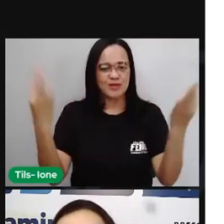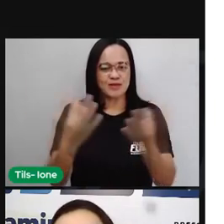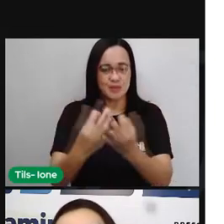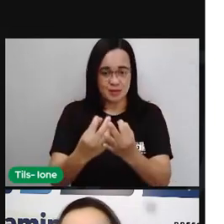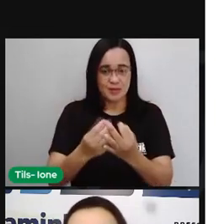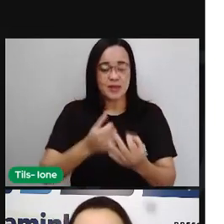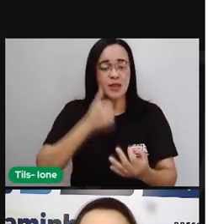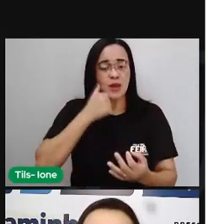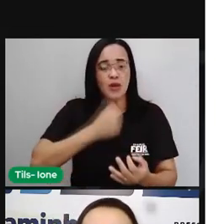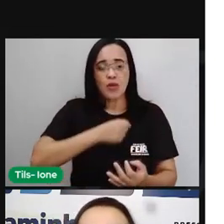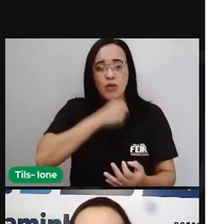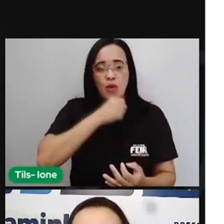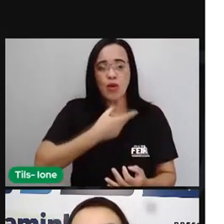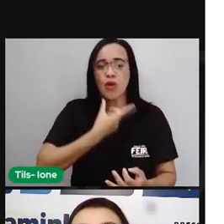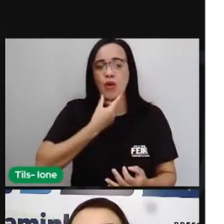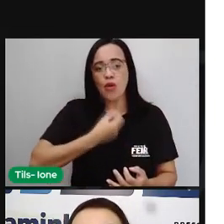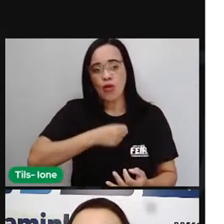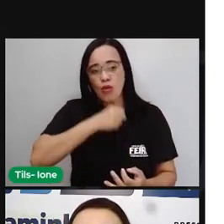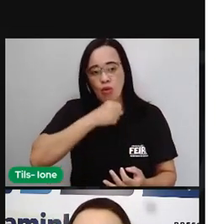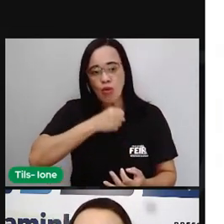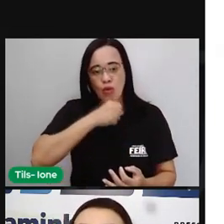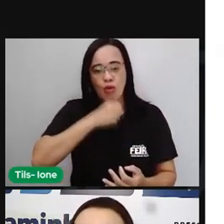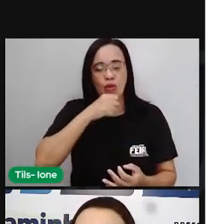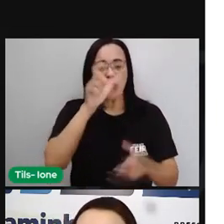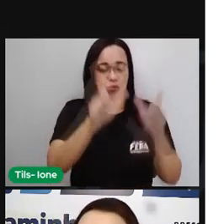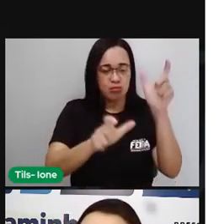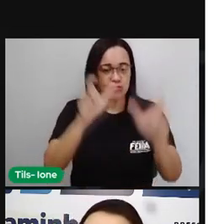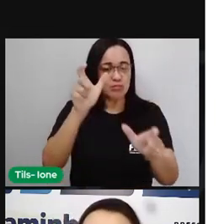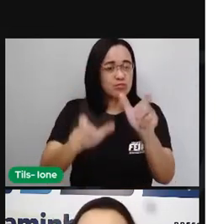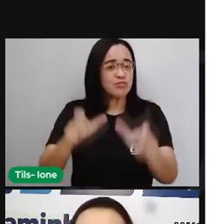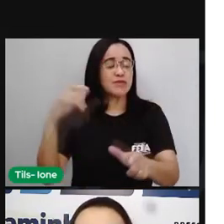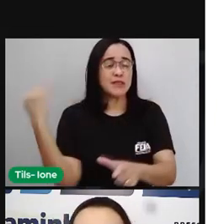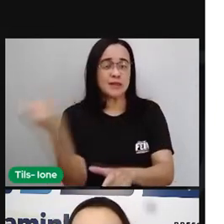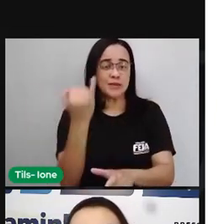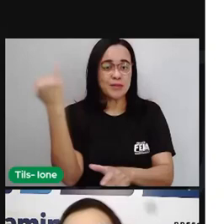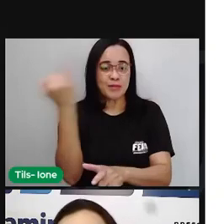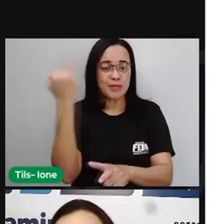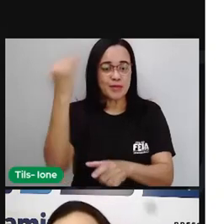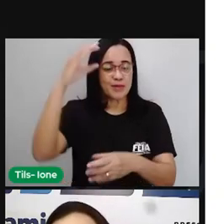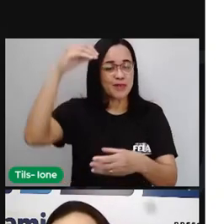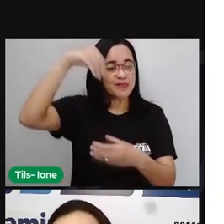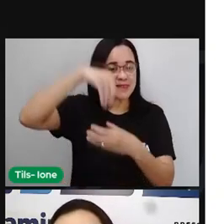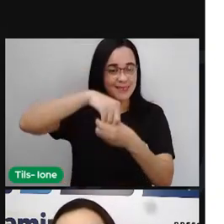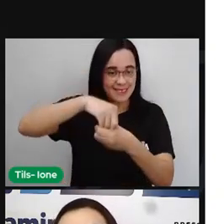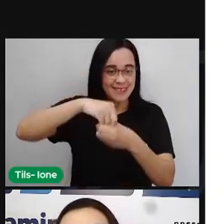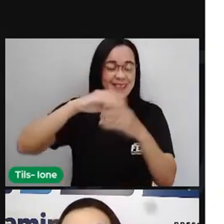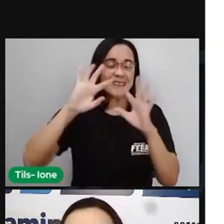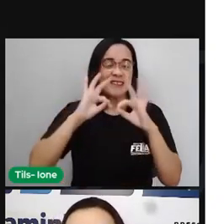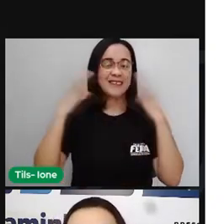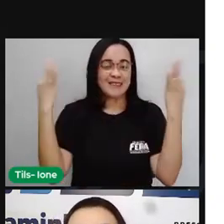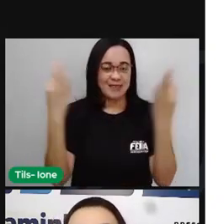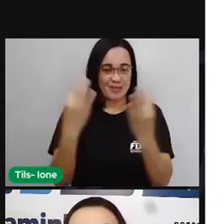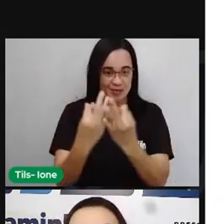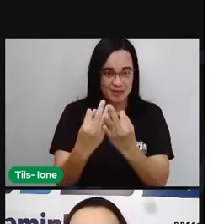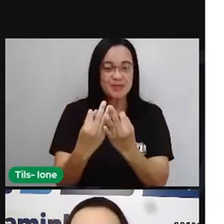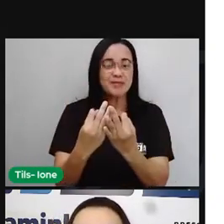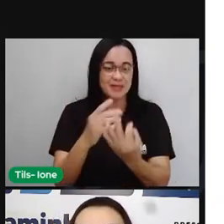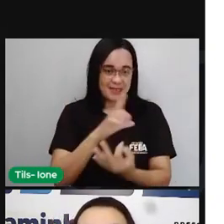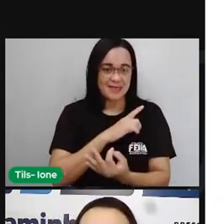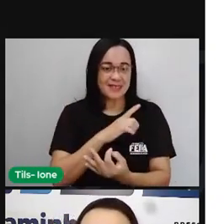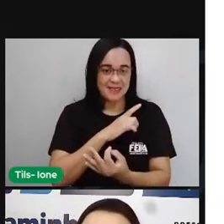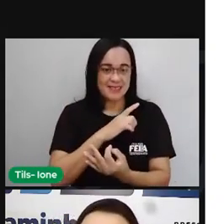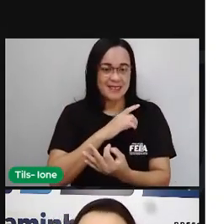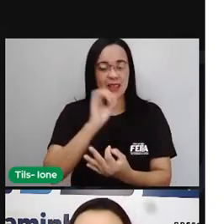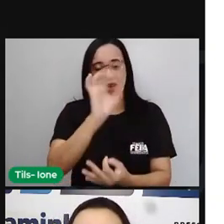a avó, o avô, exercem papéis importantes, né? Não só na constituição da família, mas em todas